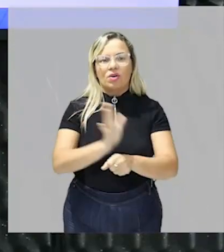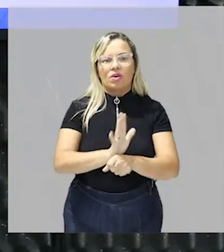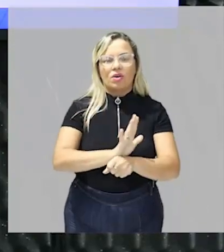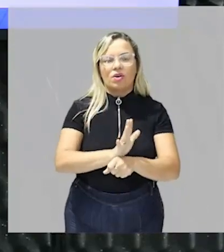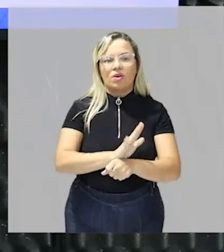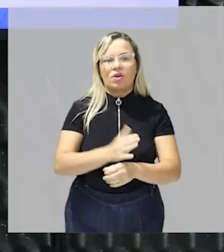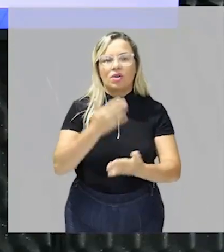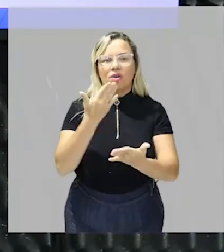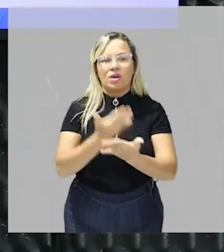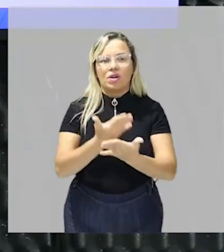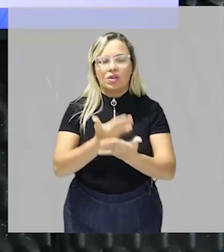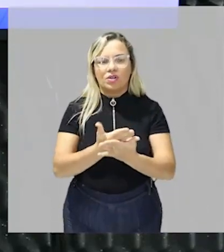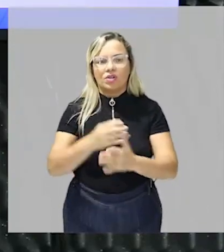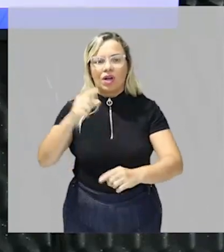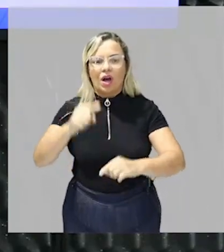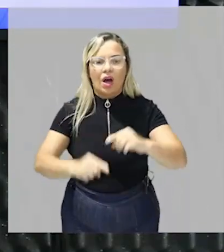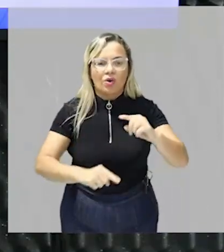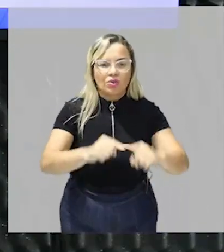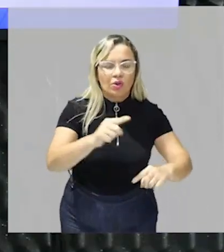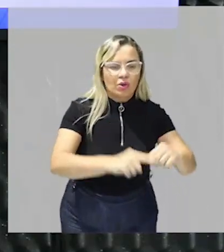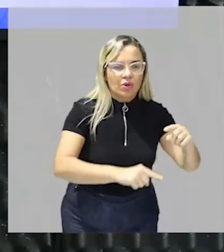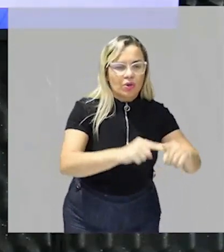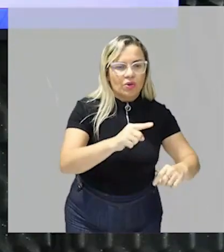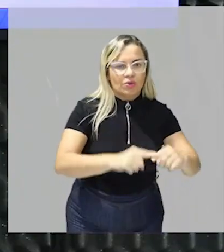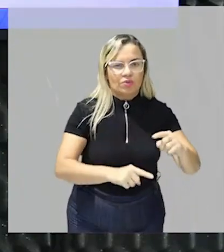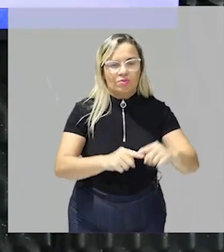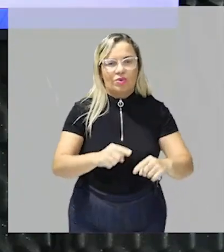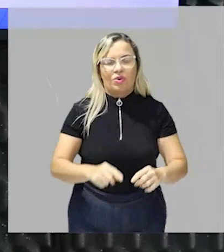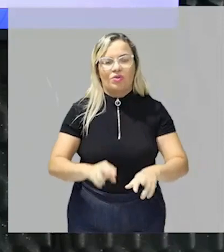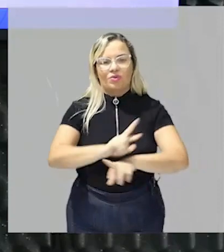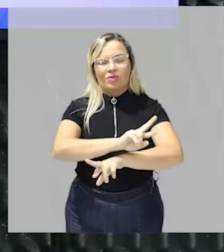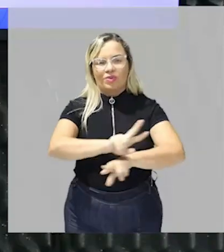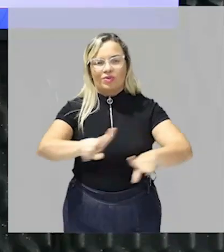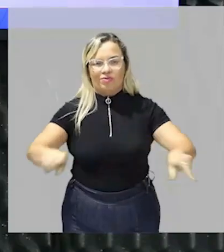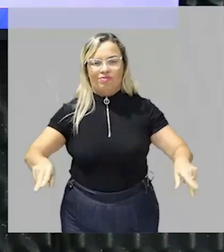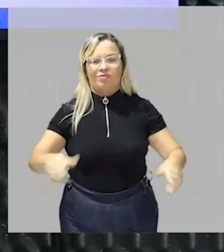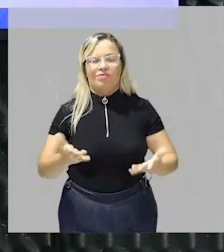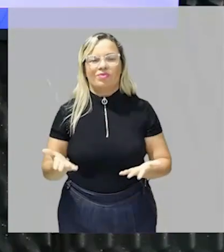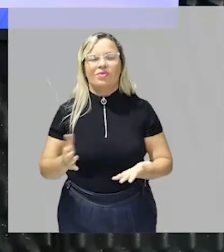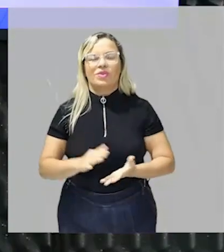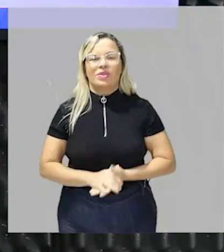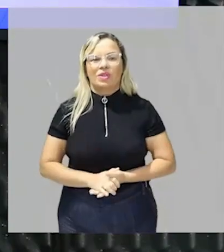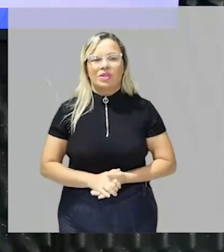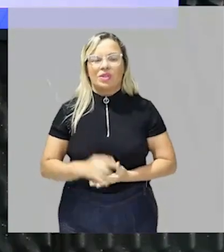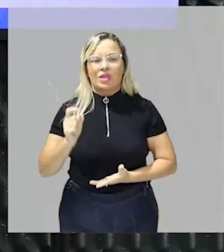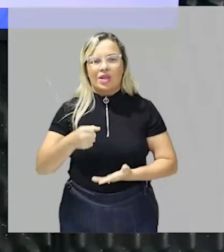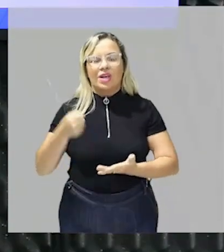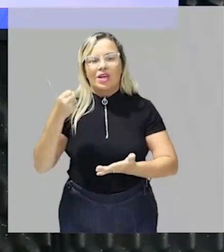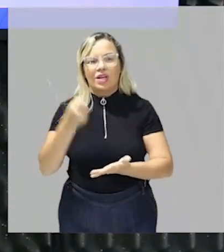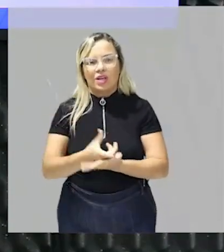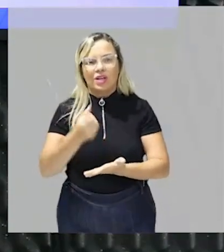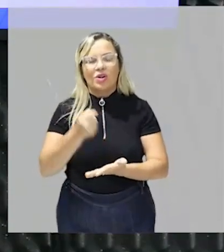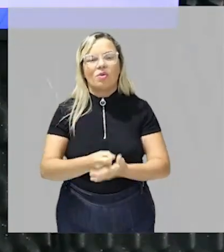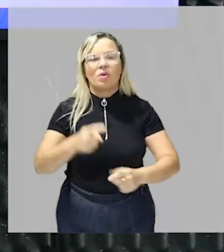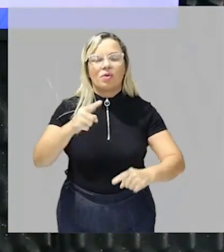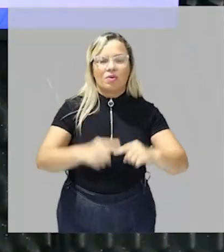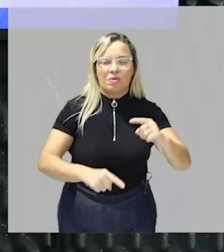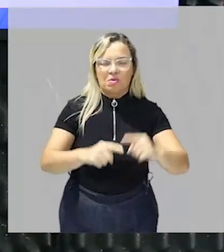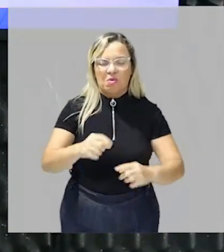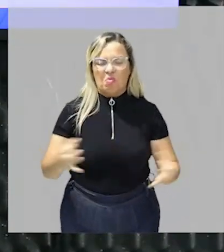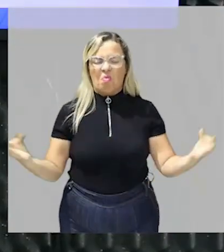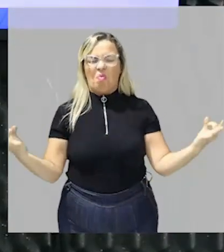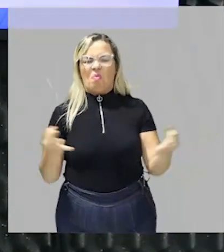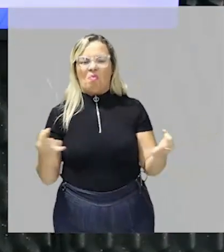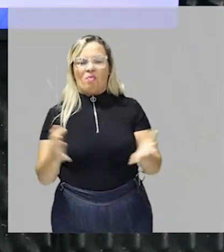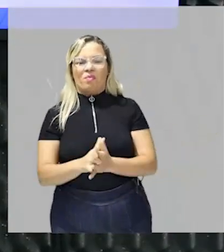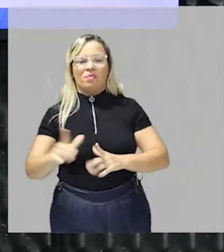estudar os móveis olha que interessante ele comprou um produto para se aperfeiçoar no seu trabalho mais ainda então o que